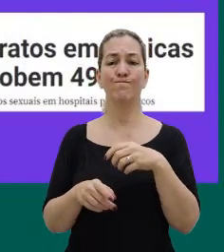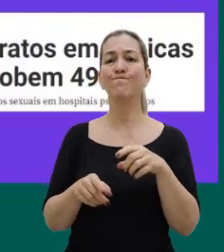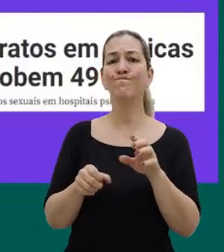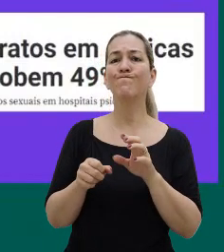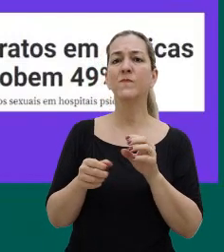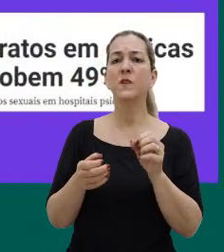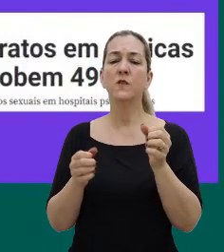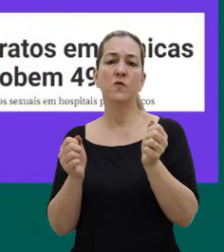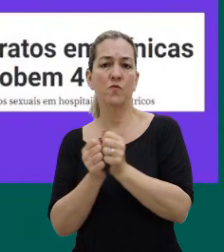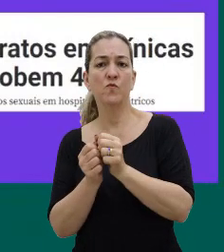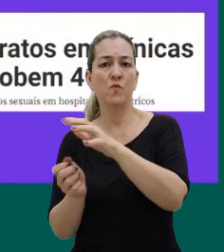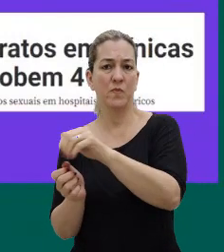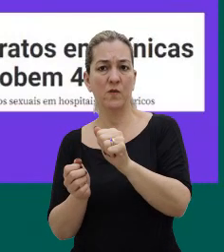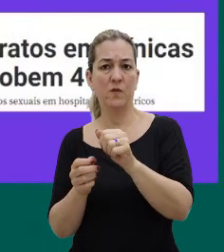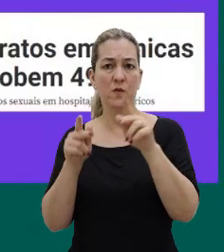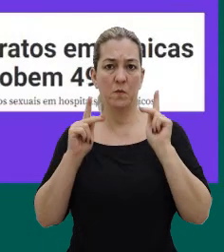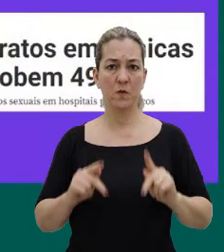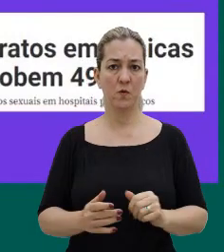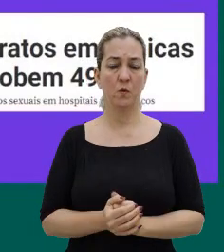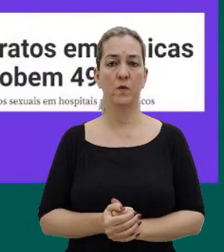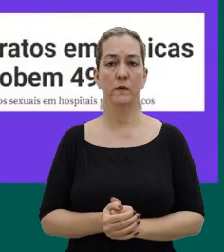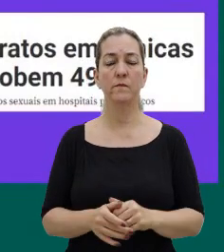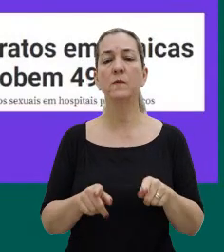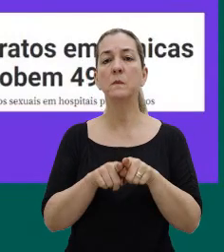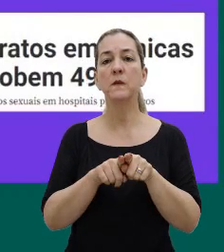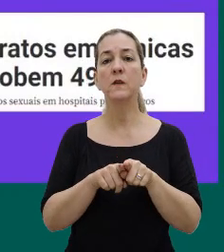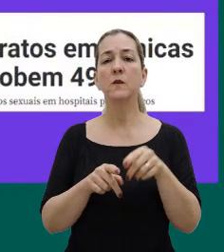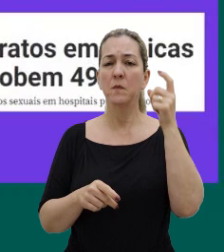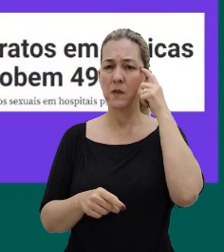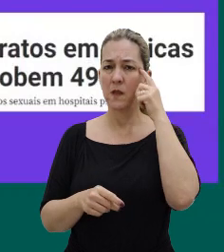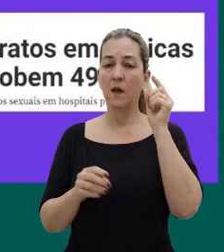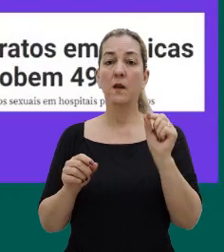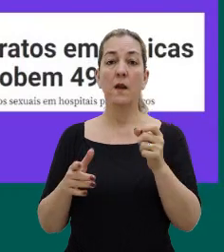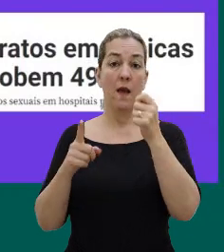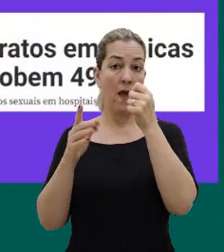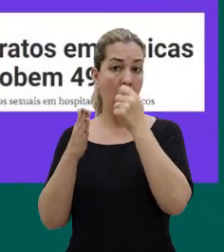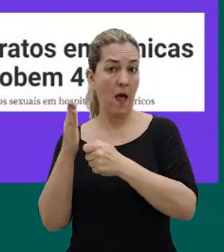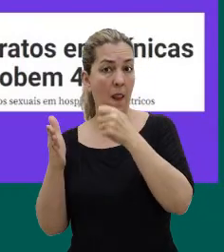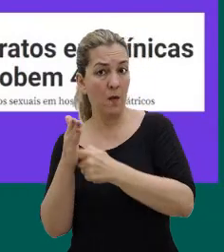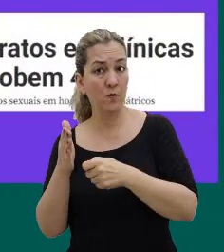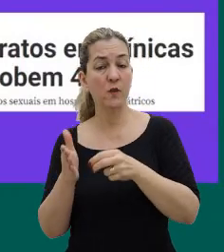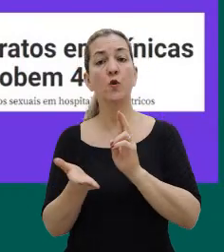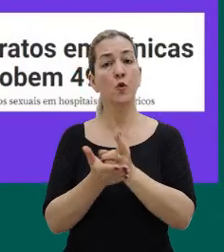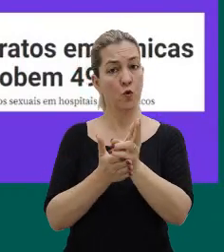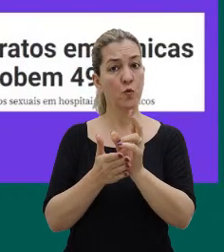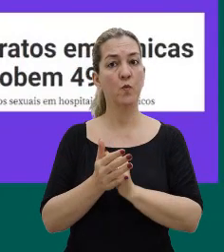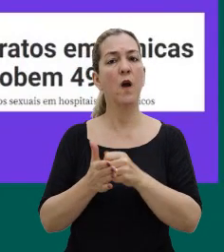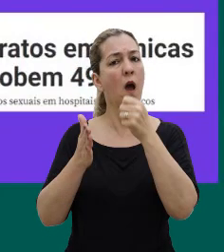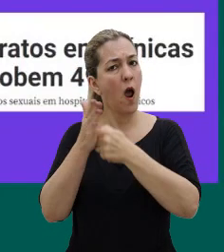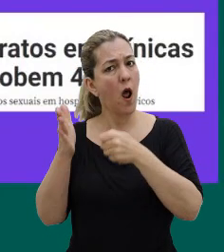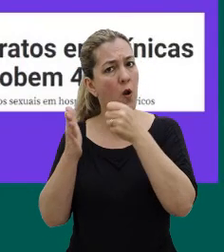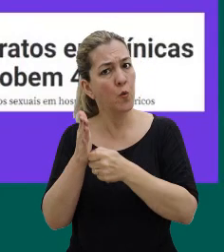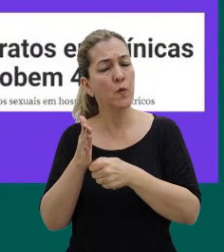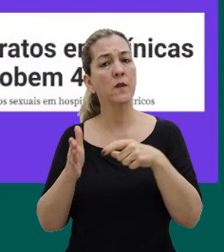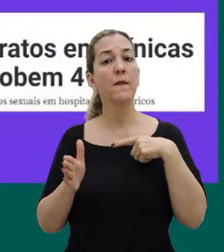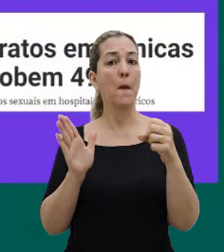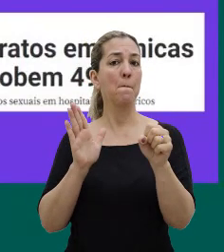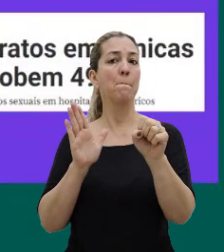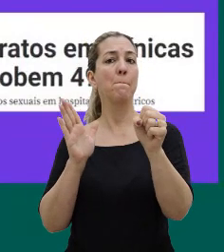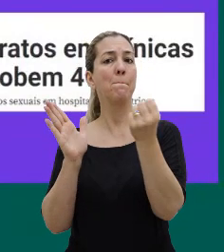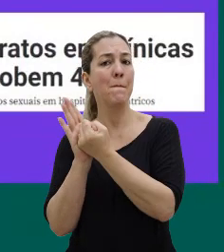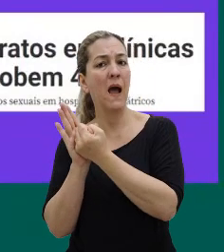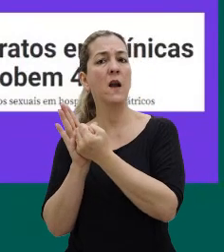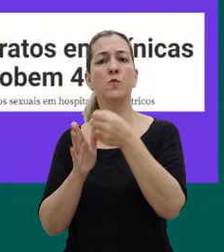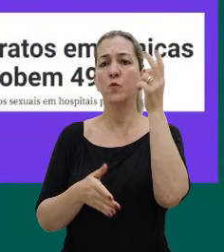pessoas, né. Acho que a gente pode pensar a partir disso que a luta, ela continua, né, que a luta tem um marco histórico